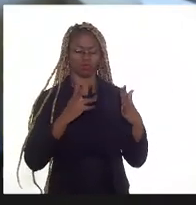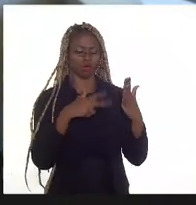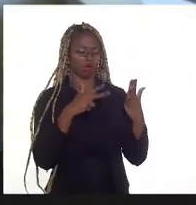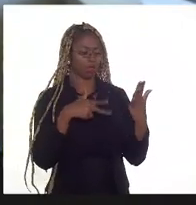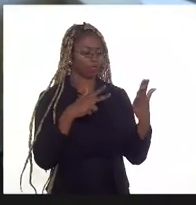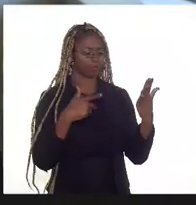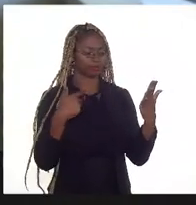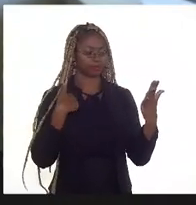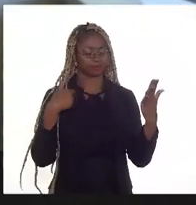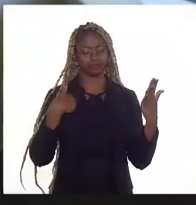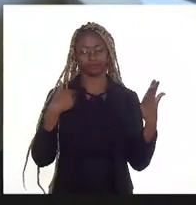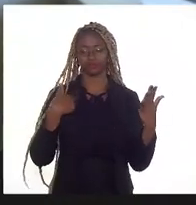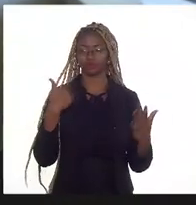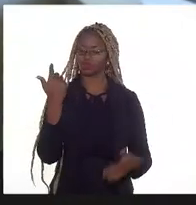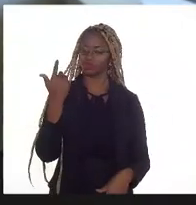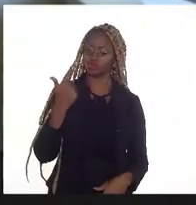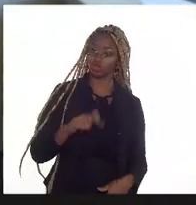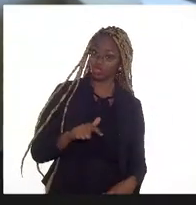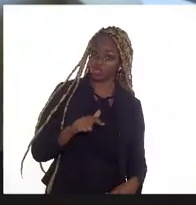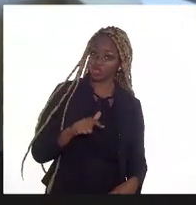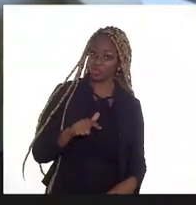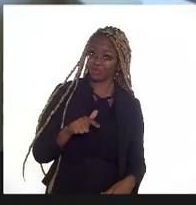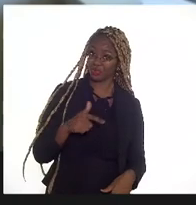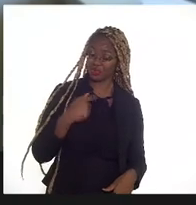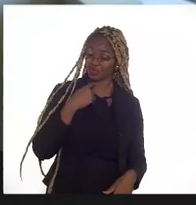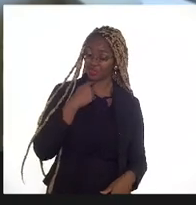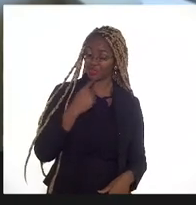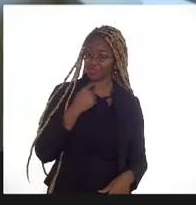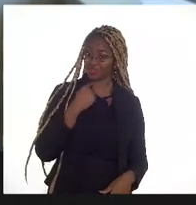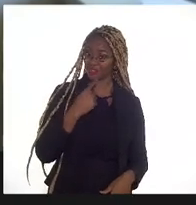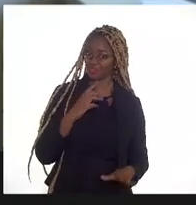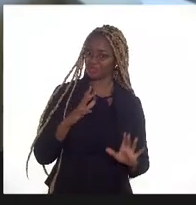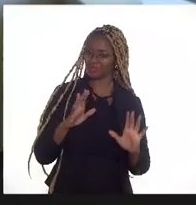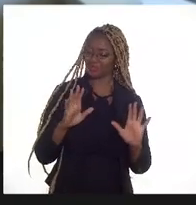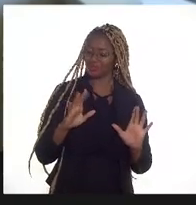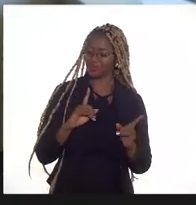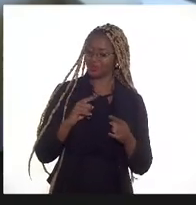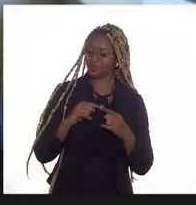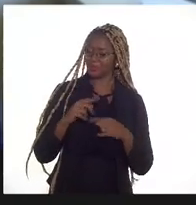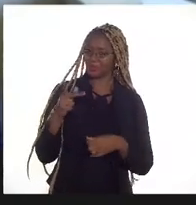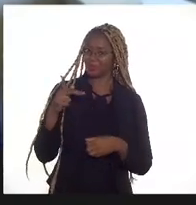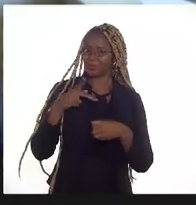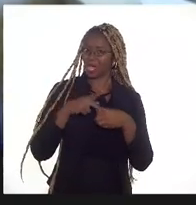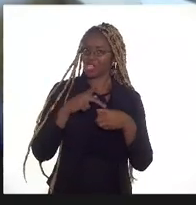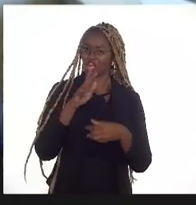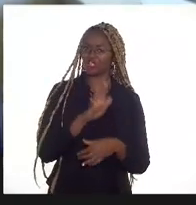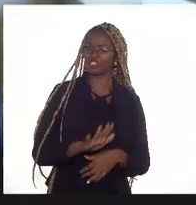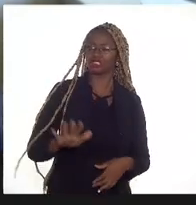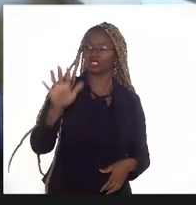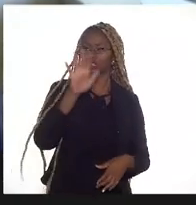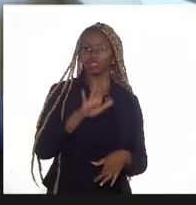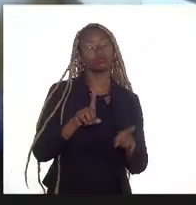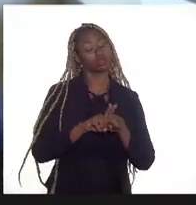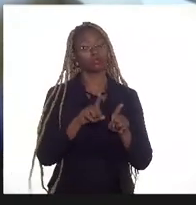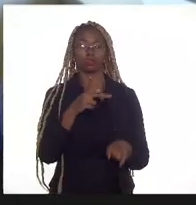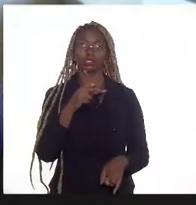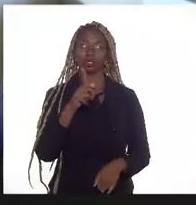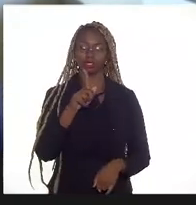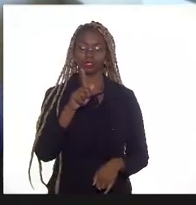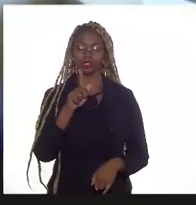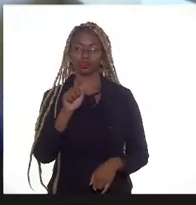me surgiu mais uma dúvida de respeito ao petróleo de uma maneira geral e ao gás também.